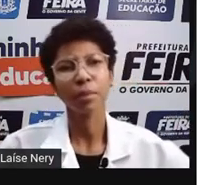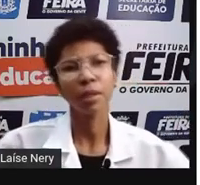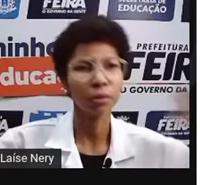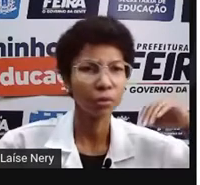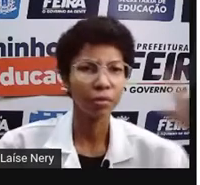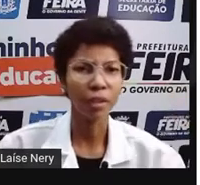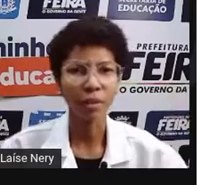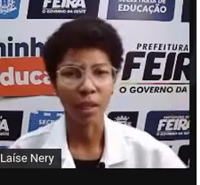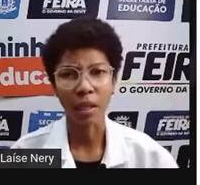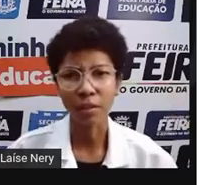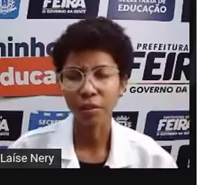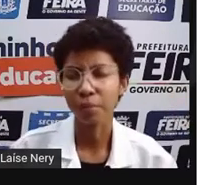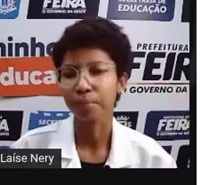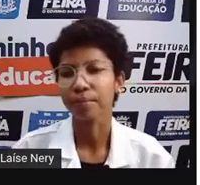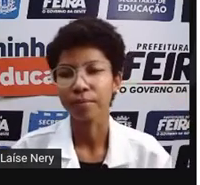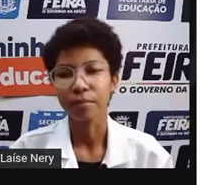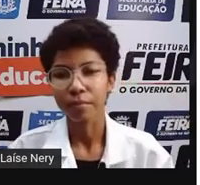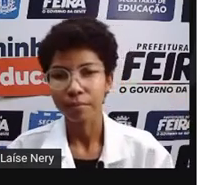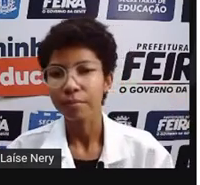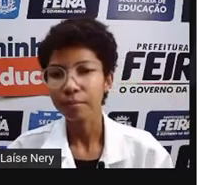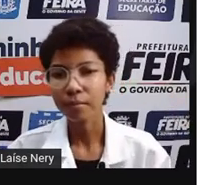tomando banho no chuveiro quente,